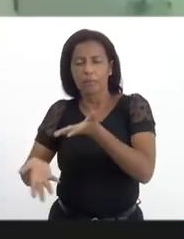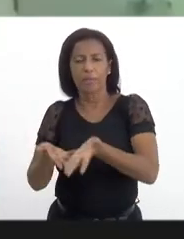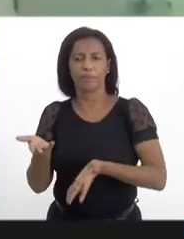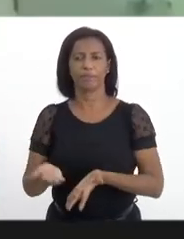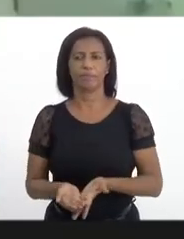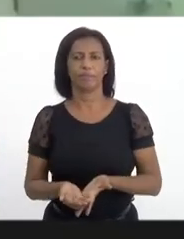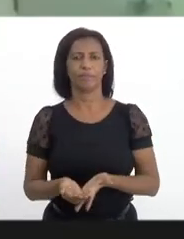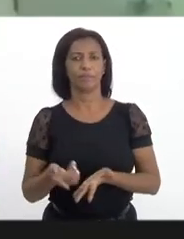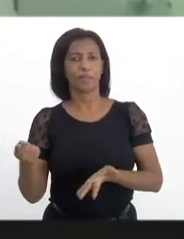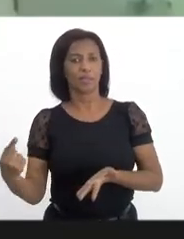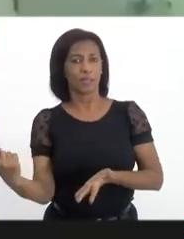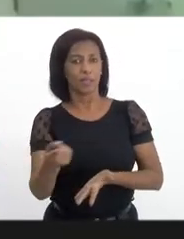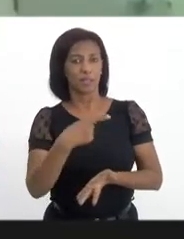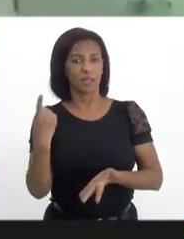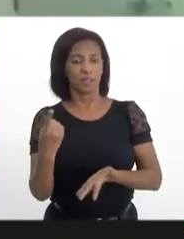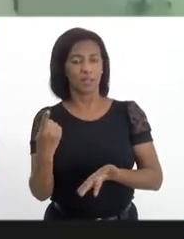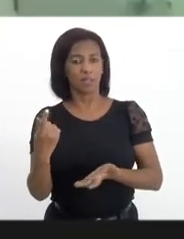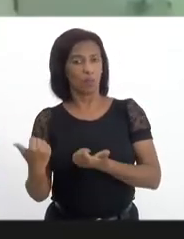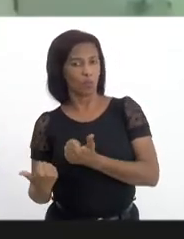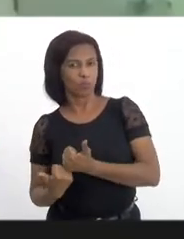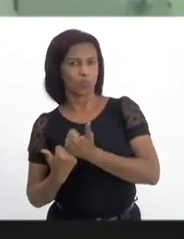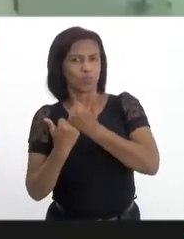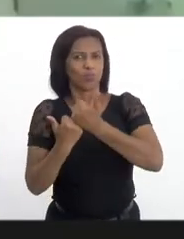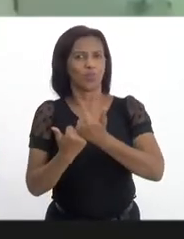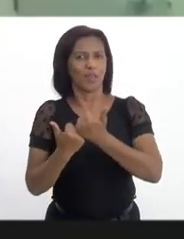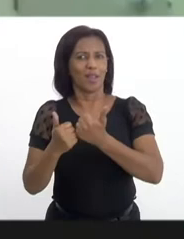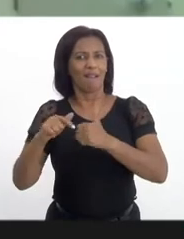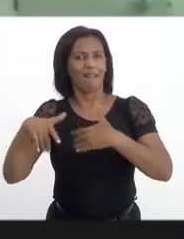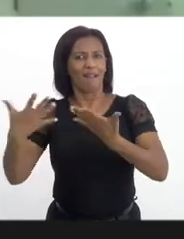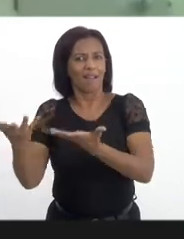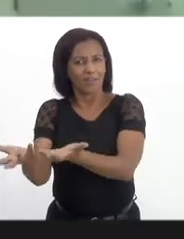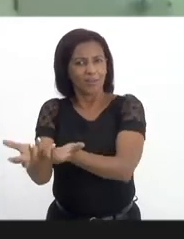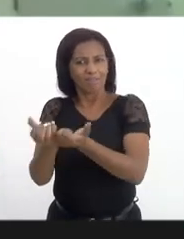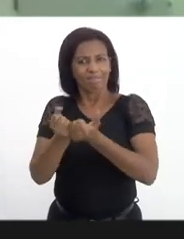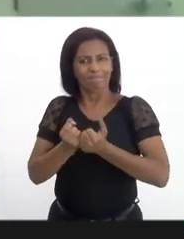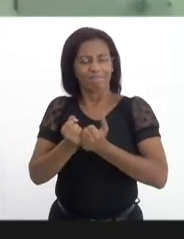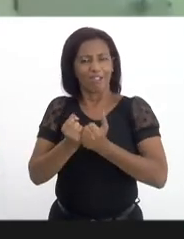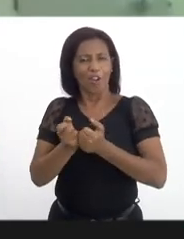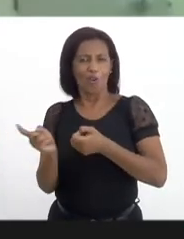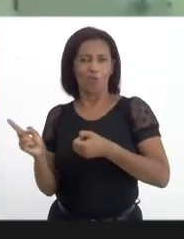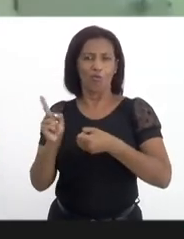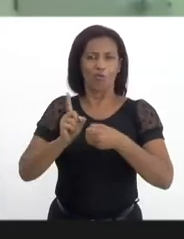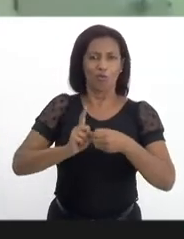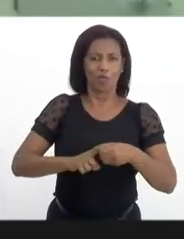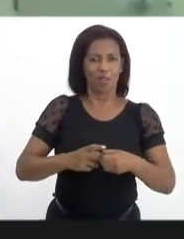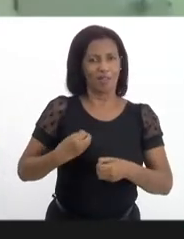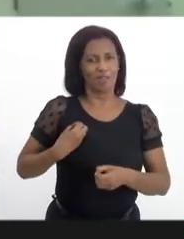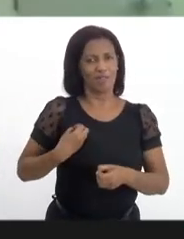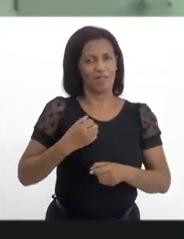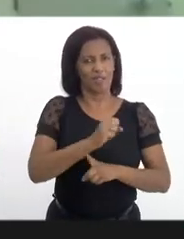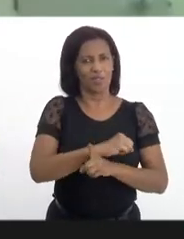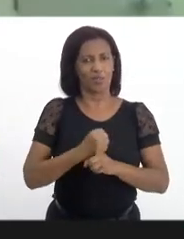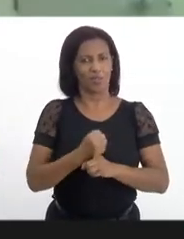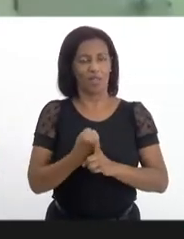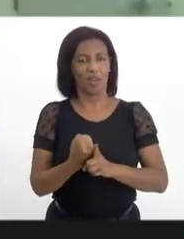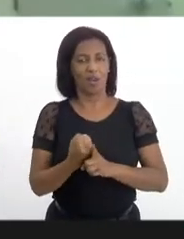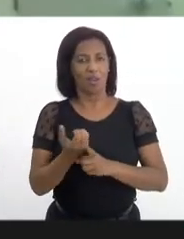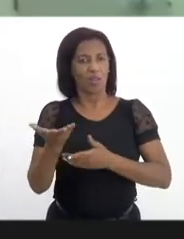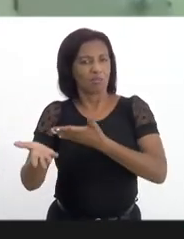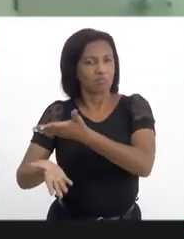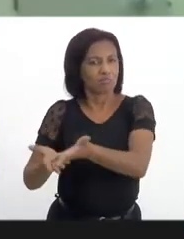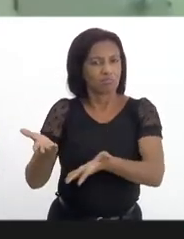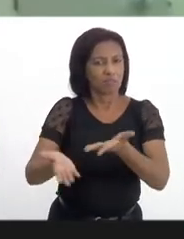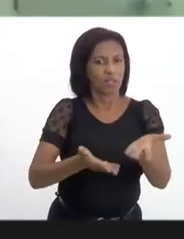que são os nossos eixos de atuação, além do acolhimento, reinserção social e ações de redução de oferta,